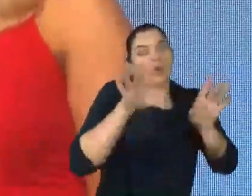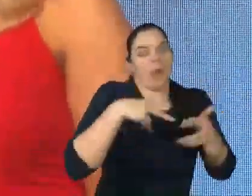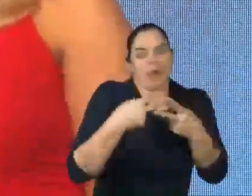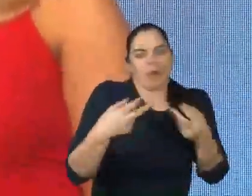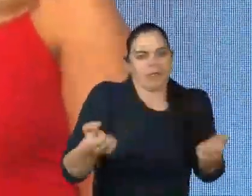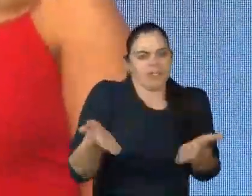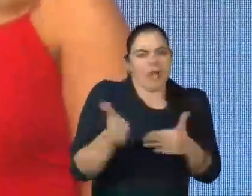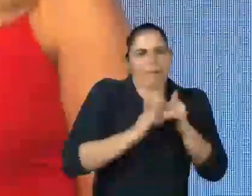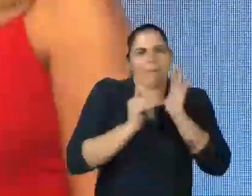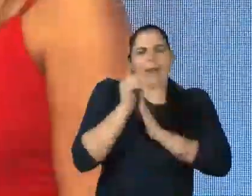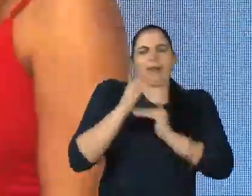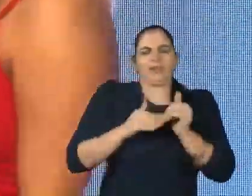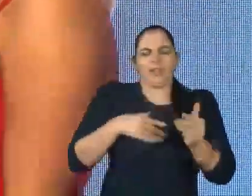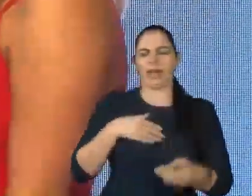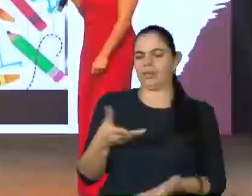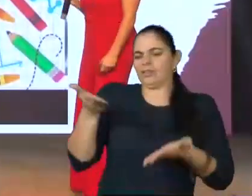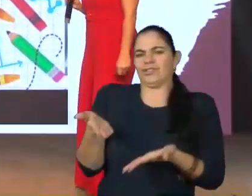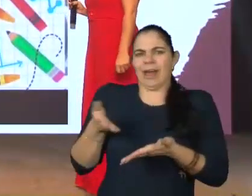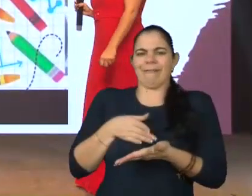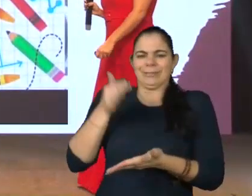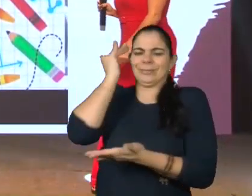feito com muito domínio pelo professor.